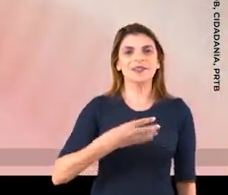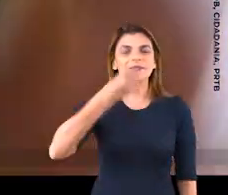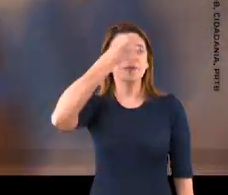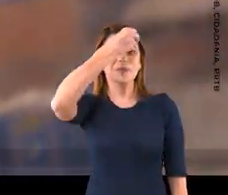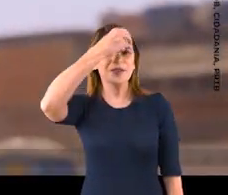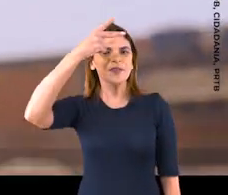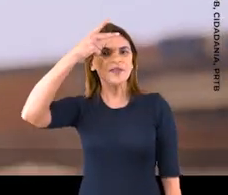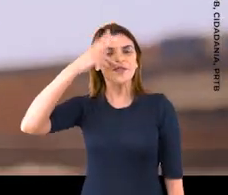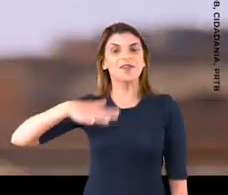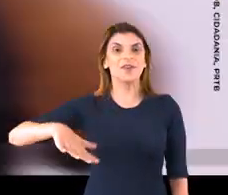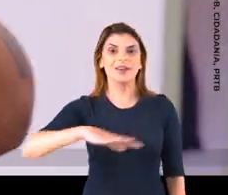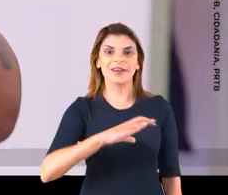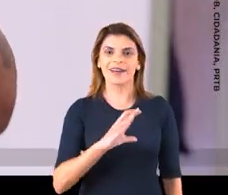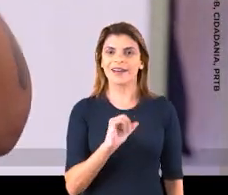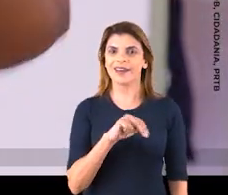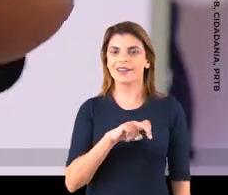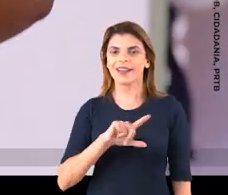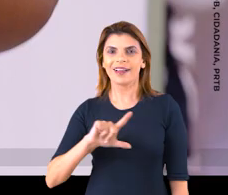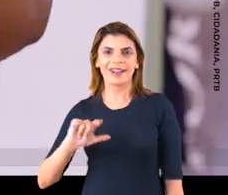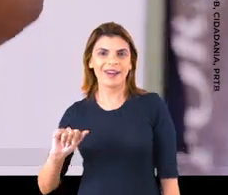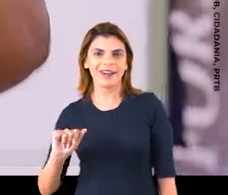Prefeito Márcio Canella!